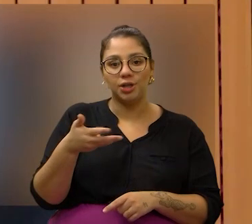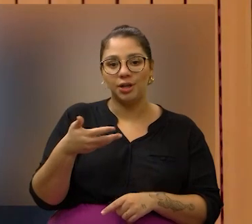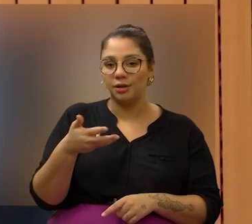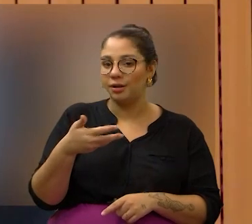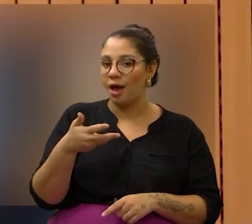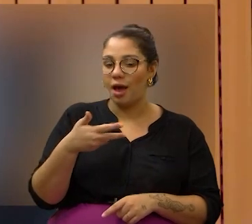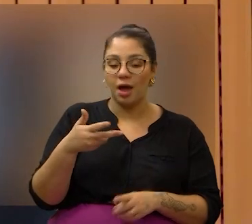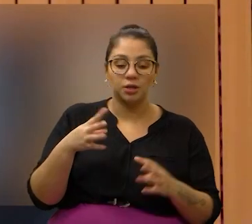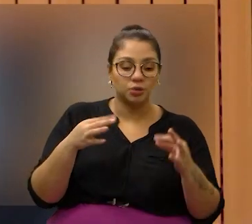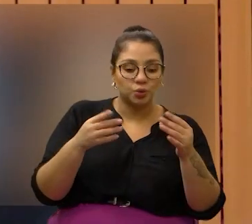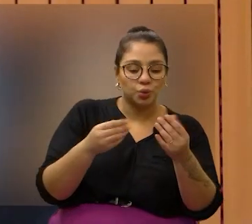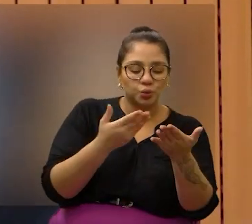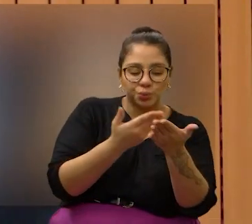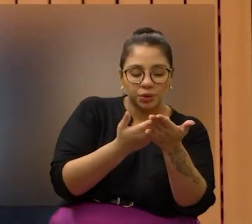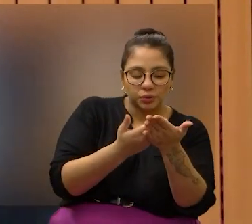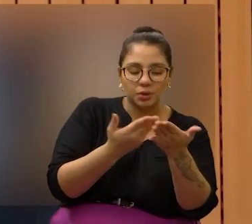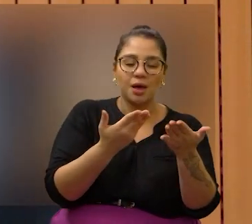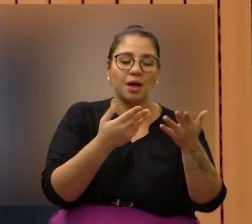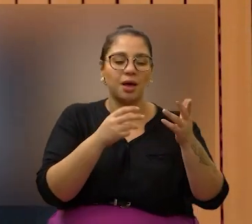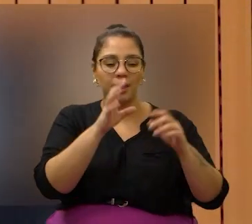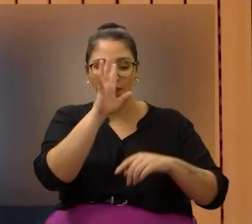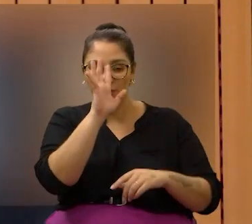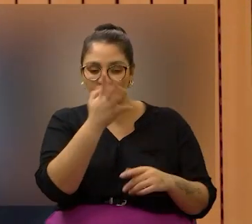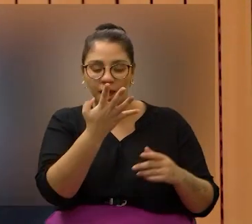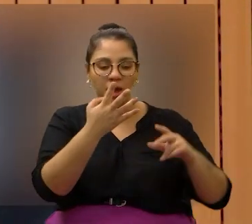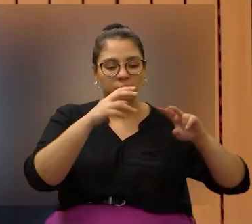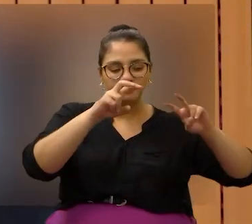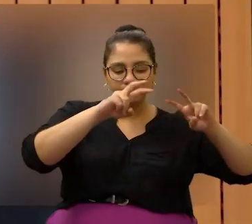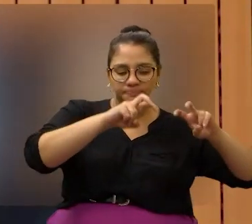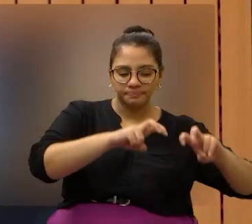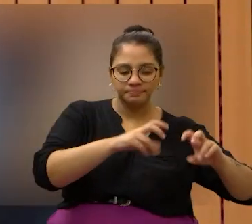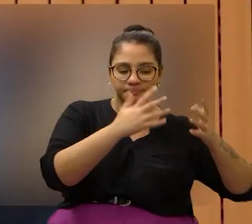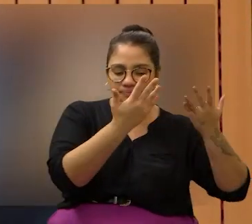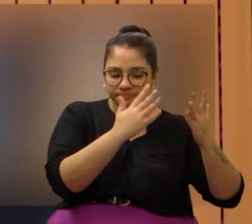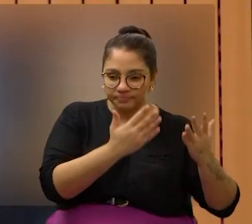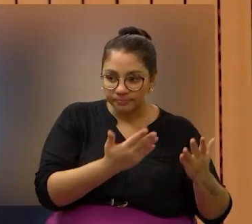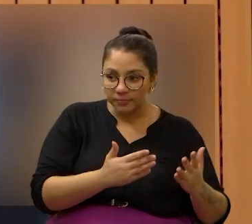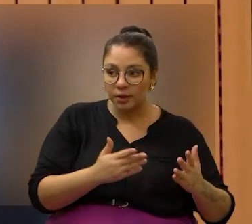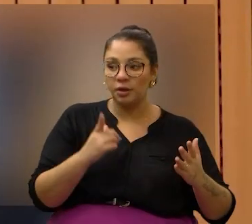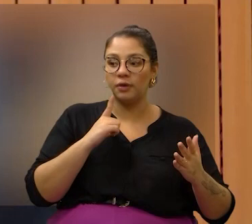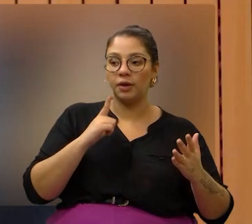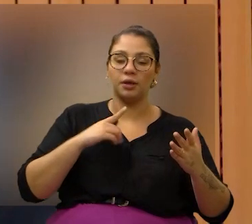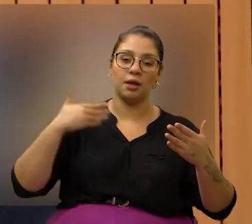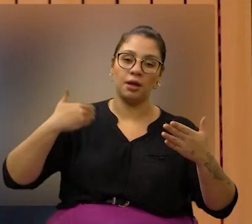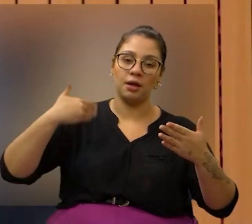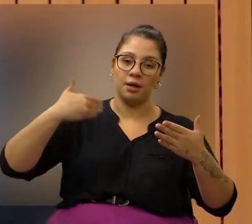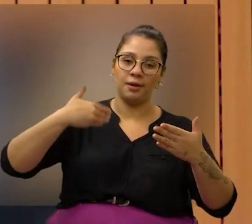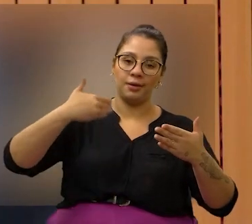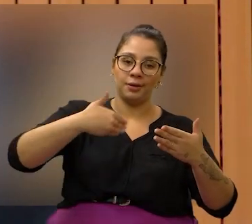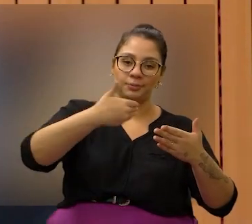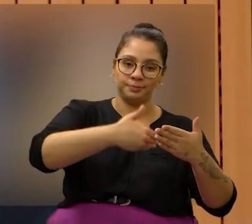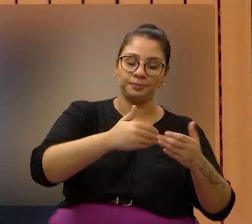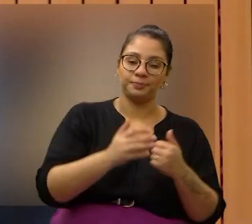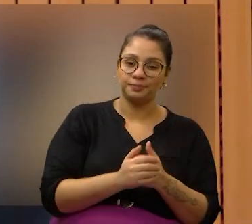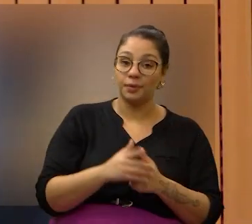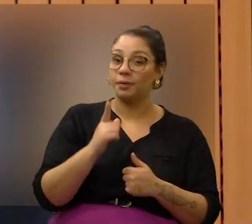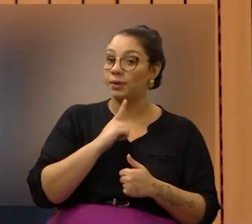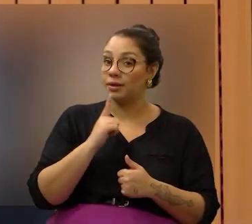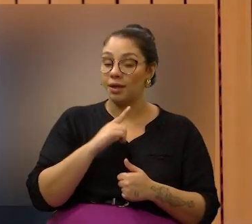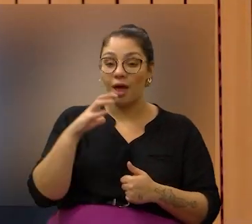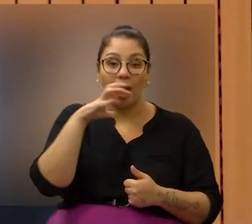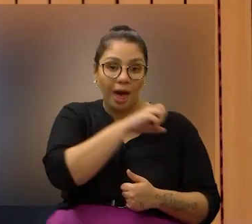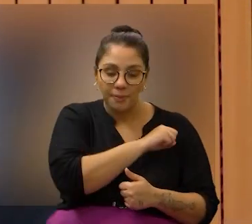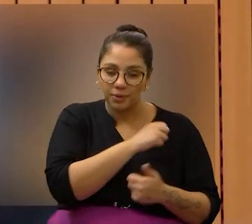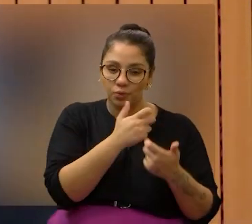agilidade a todas as interpretações de resultados e tudo mais que venha a acontecer nesse território, para que nós